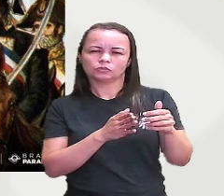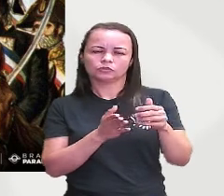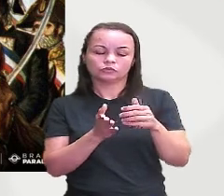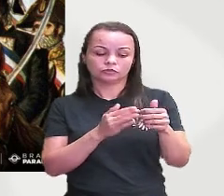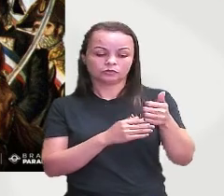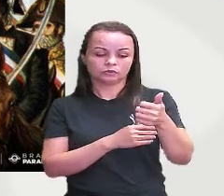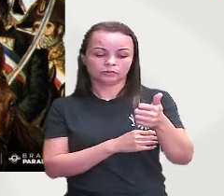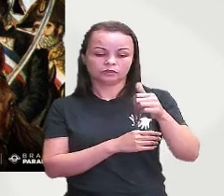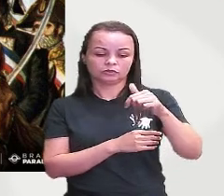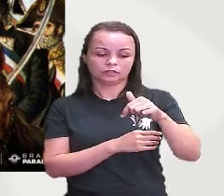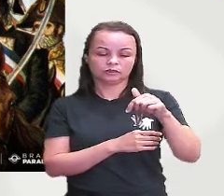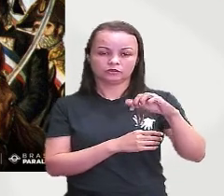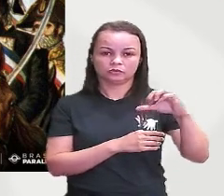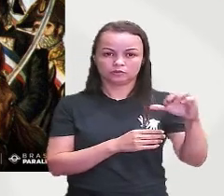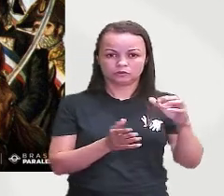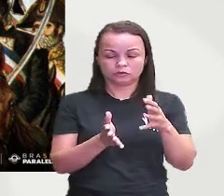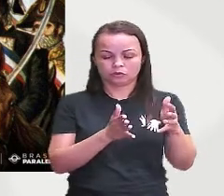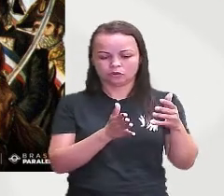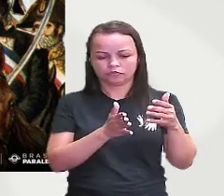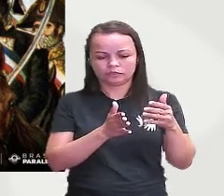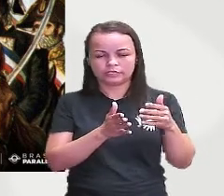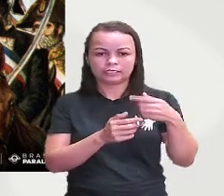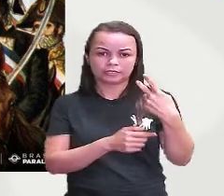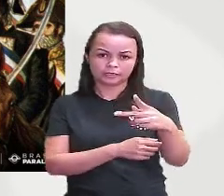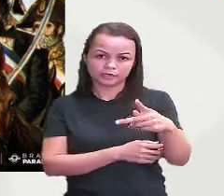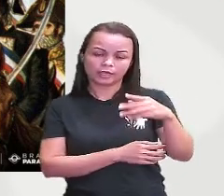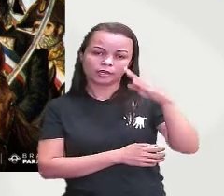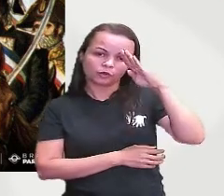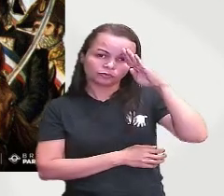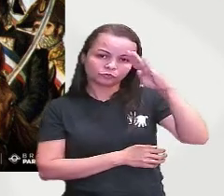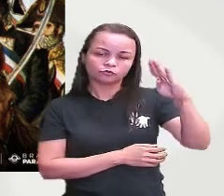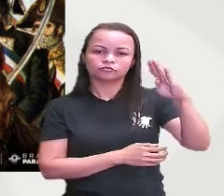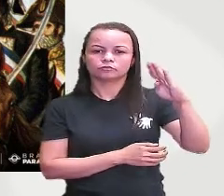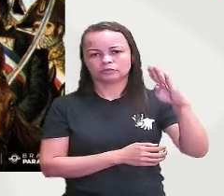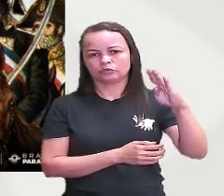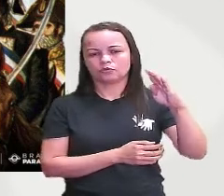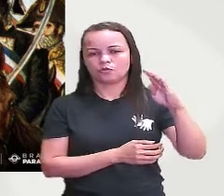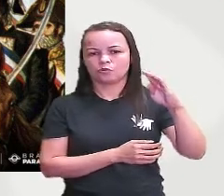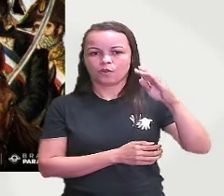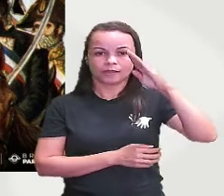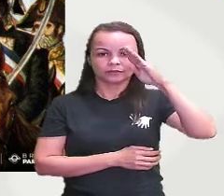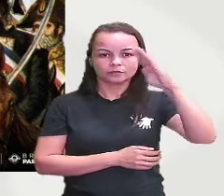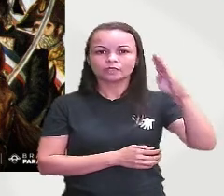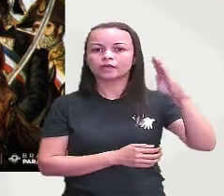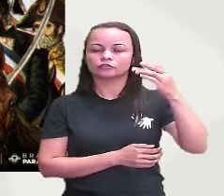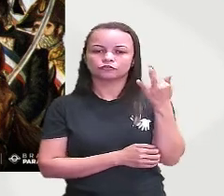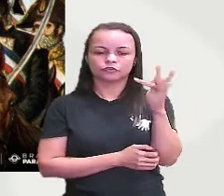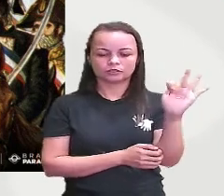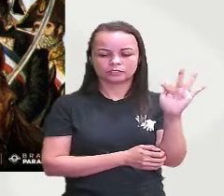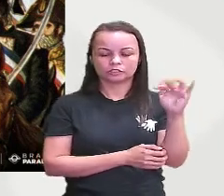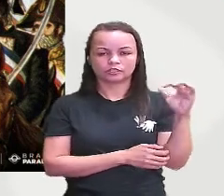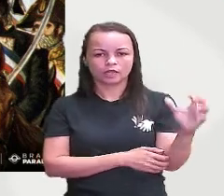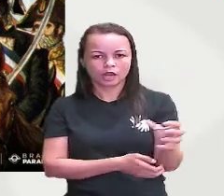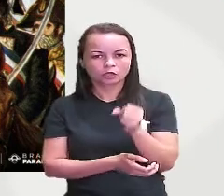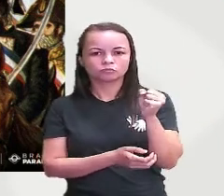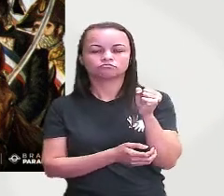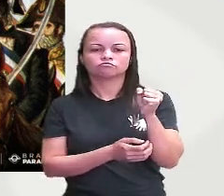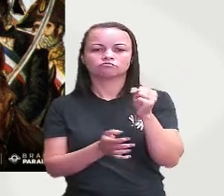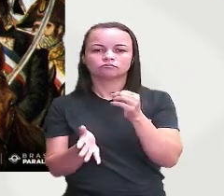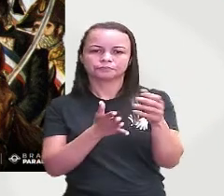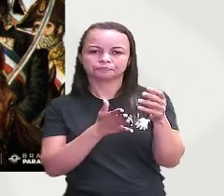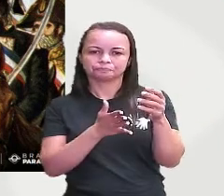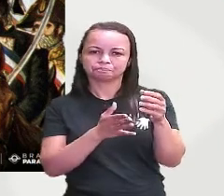do exército francês ele vai tomar o poder para si